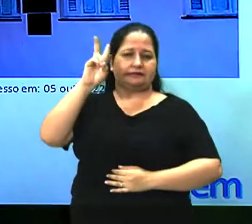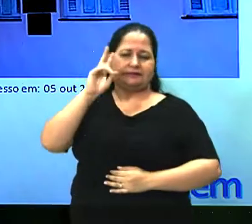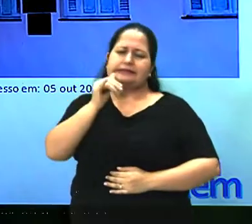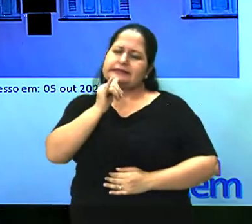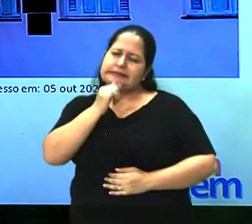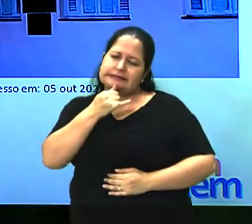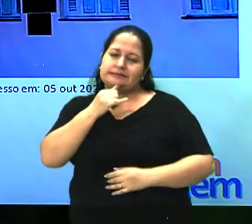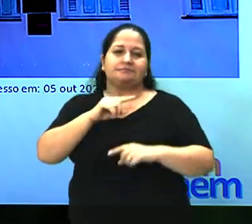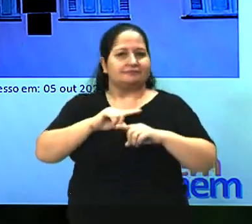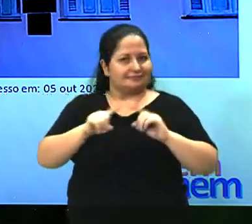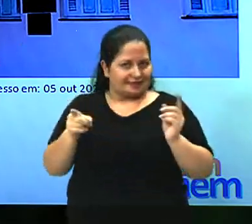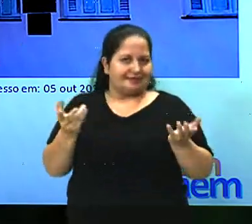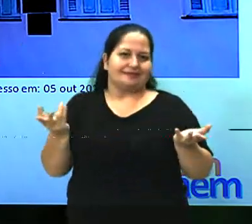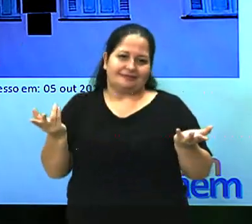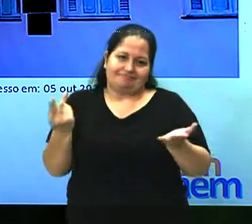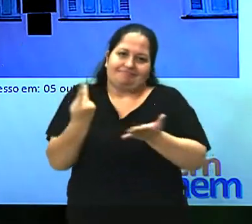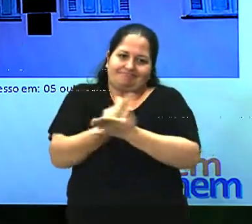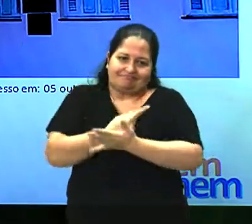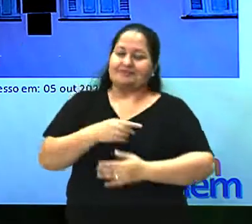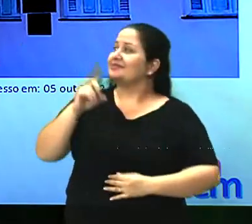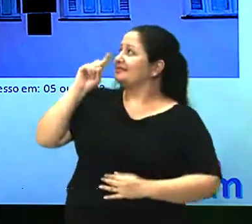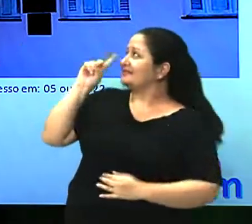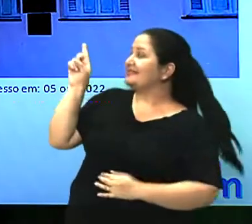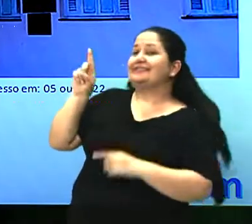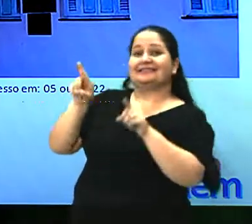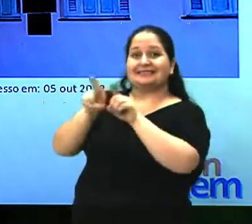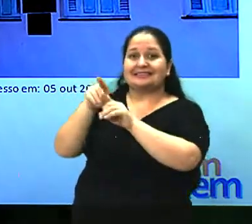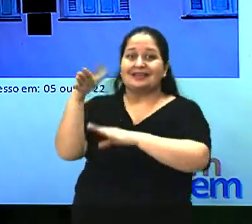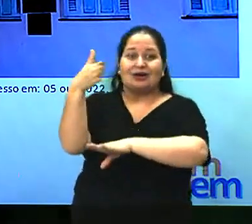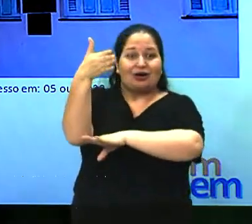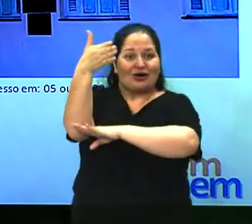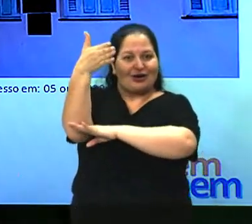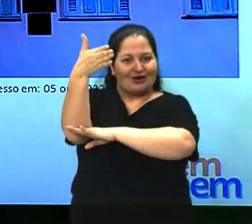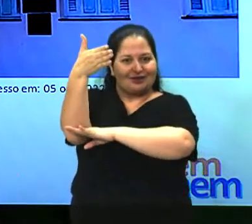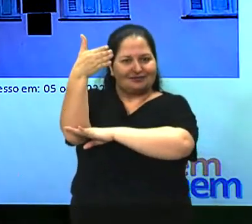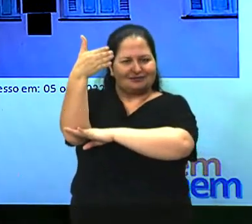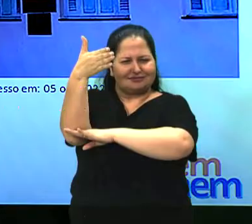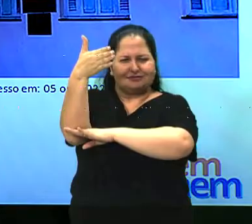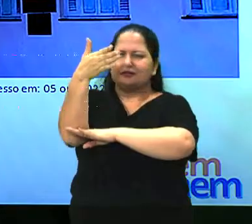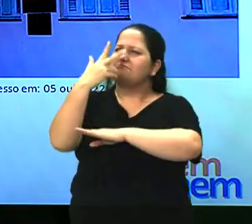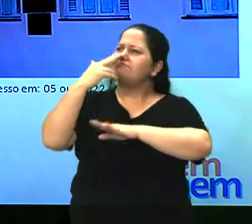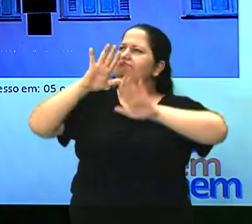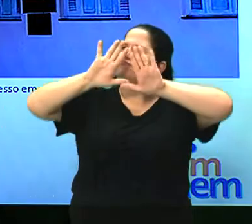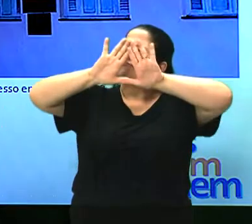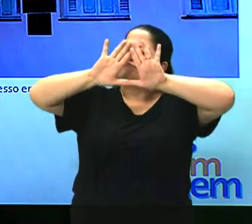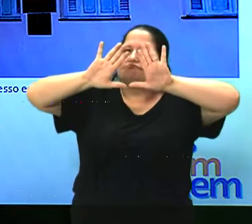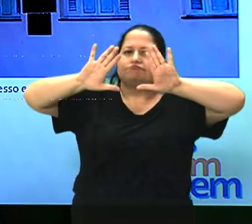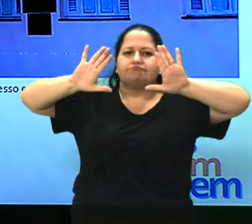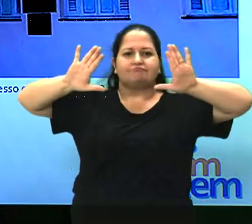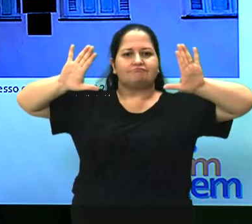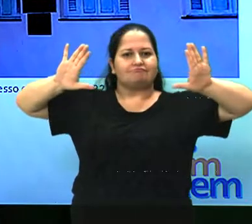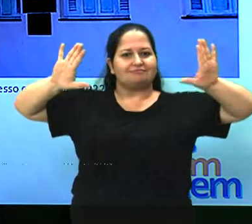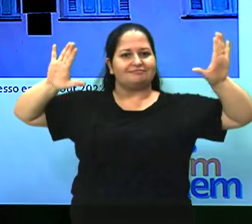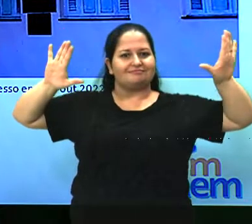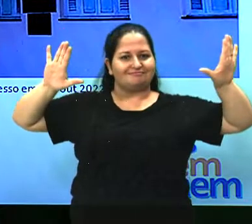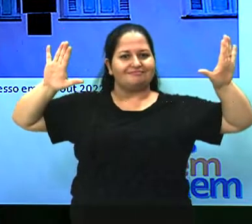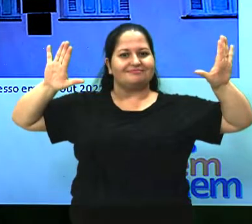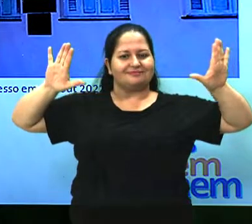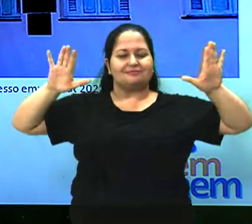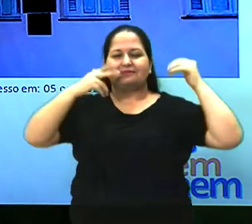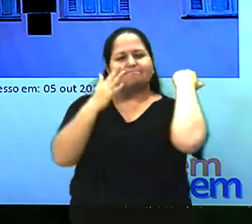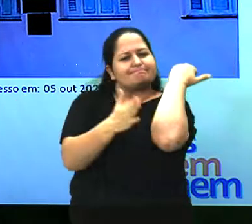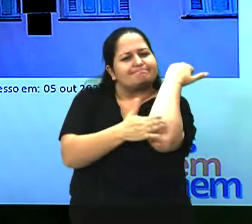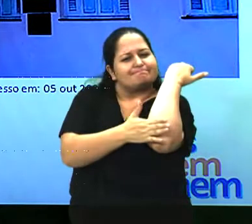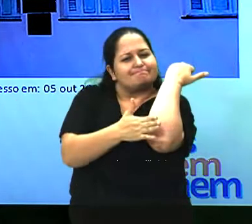E, assim, ainda temos o grande hotel com a sua fachada em estilo arte-deco preservada. Arte-deco é